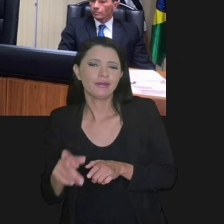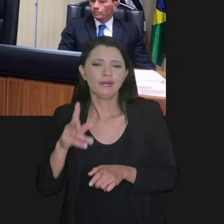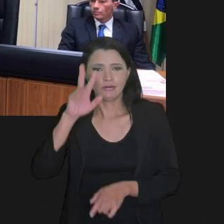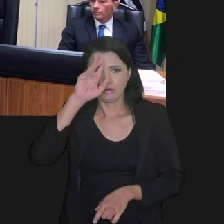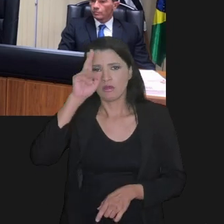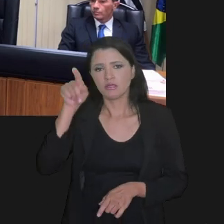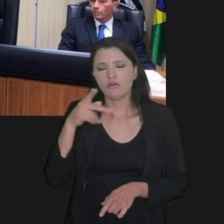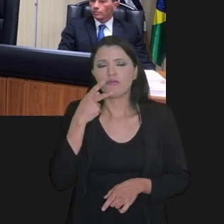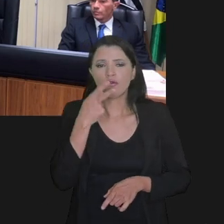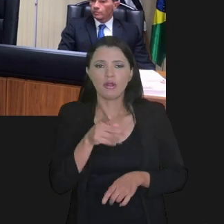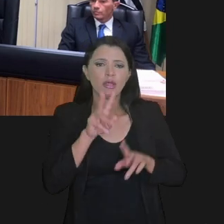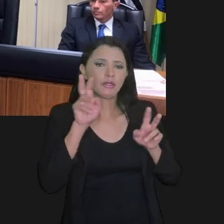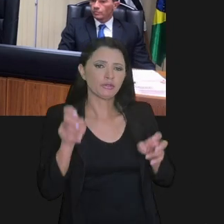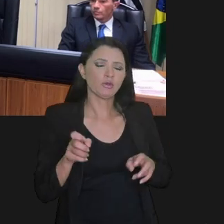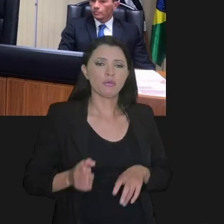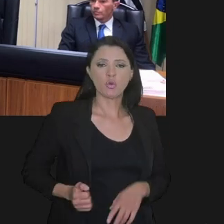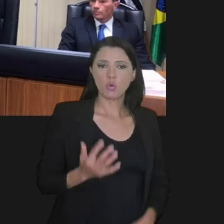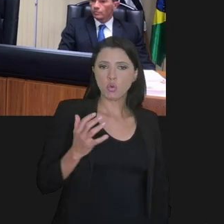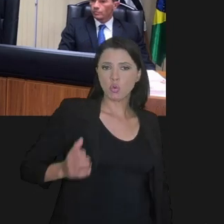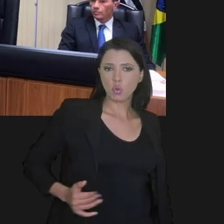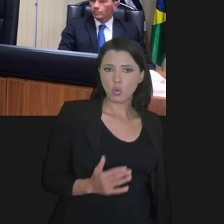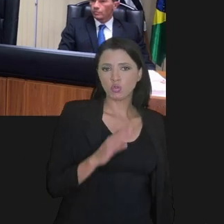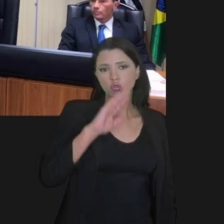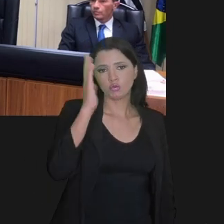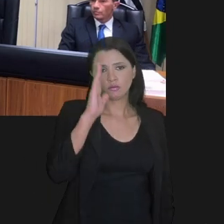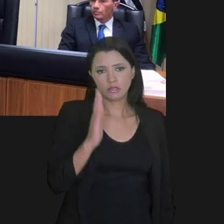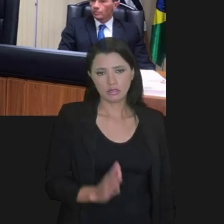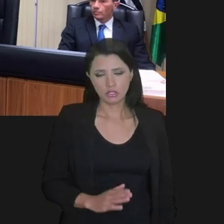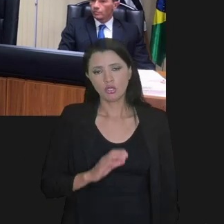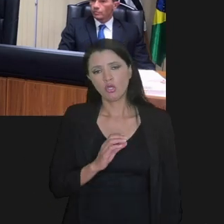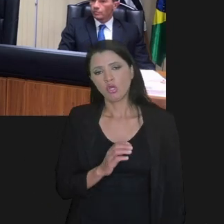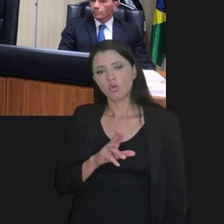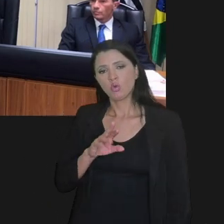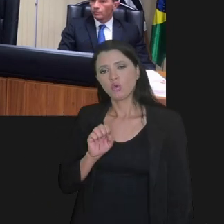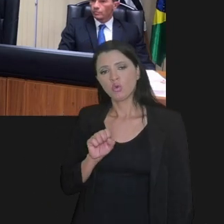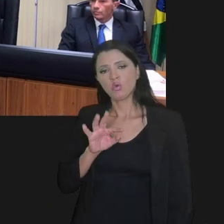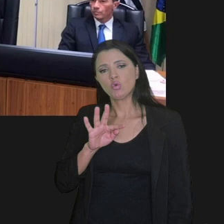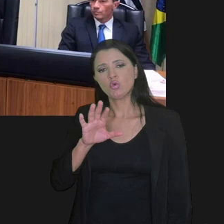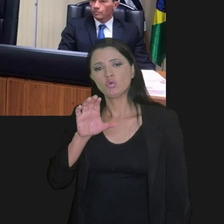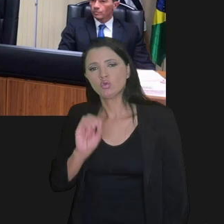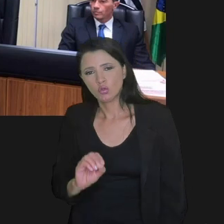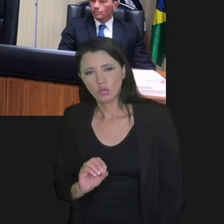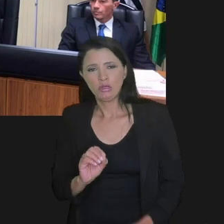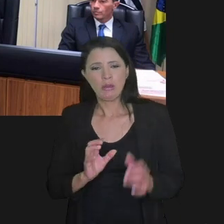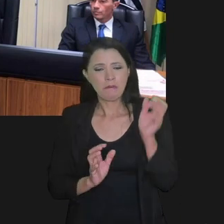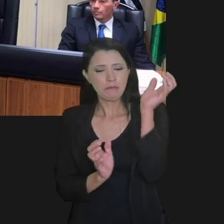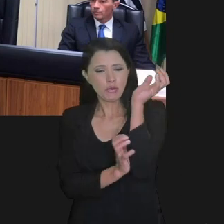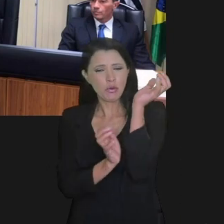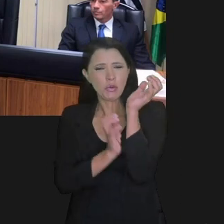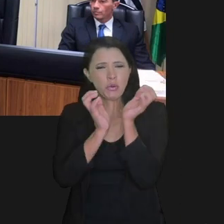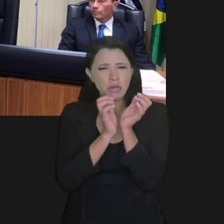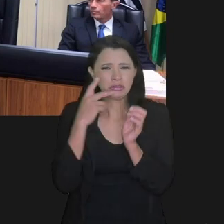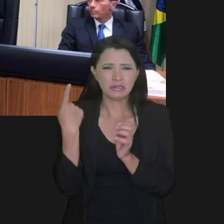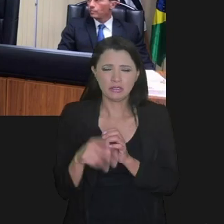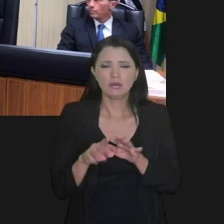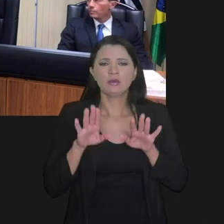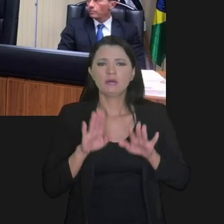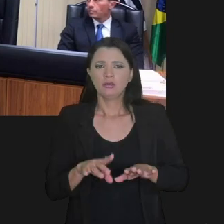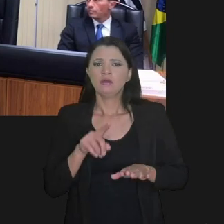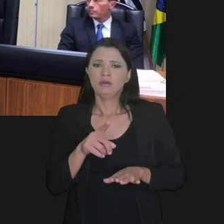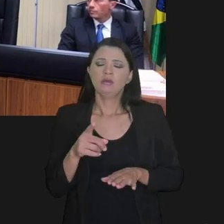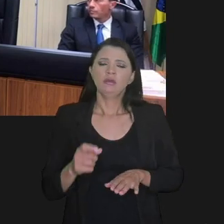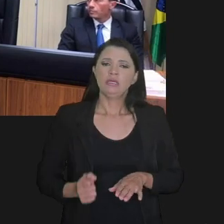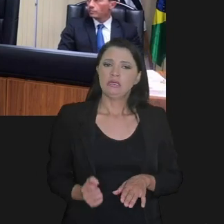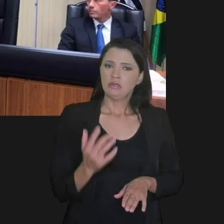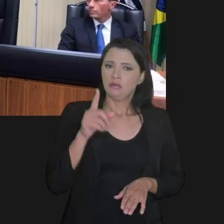empresários com razão falarem sobre o custo Brasil, falarem do custo tributário, do custo da burocracia